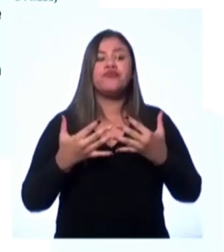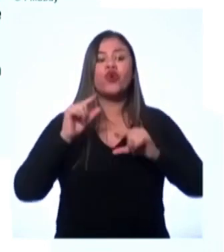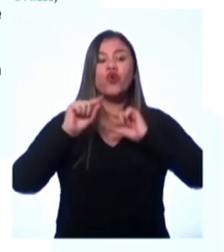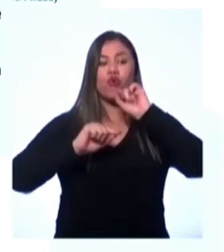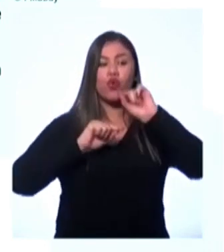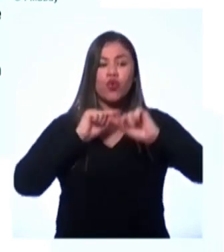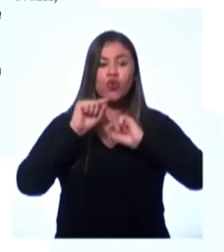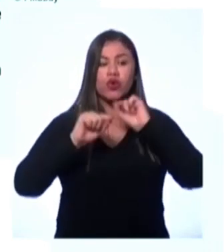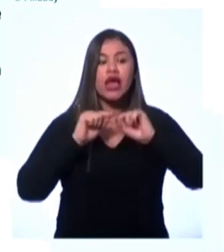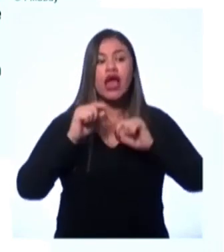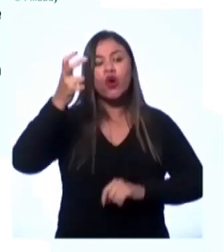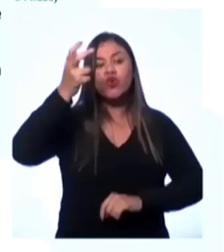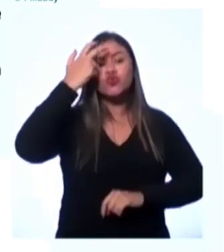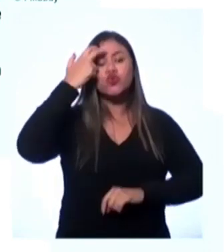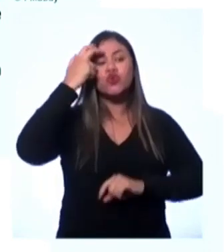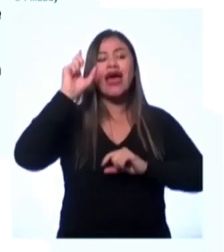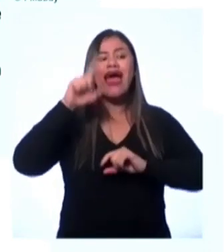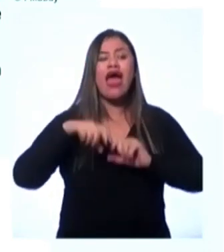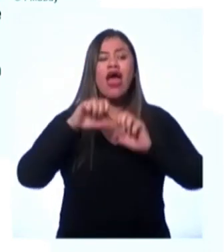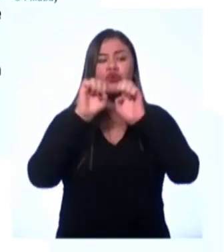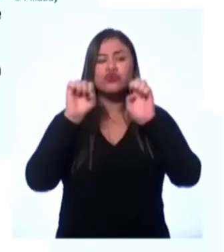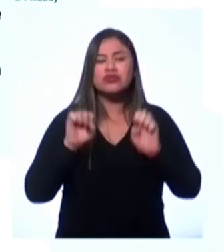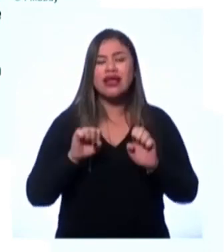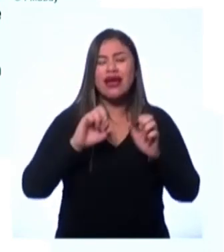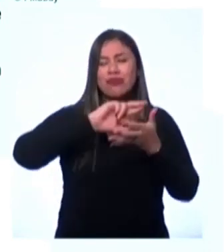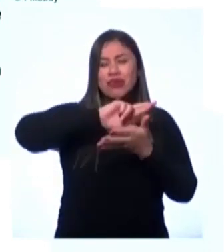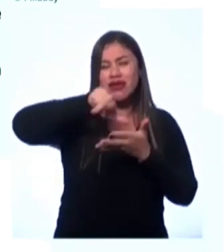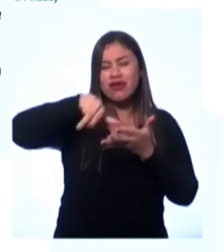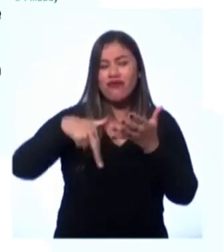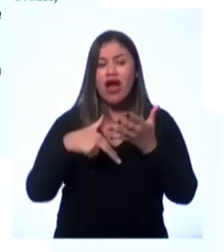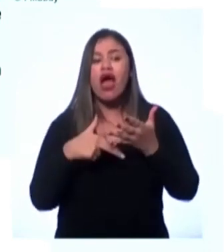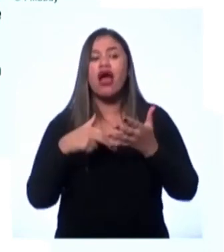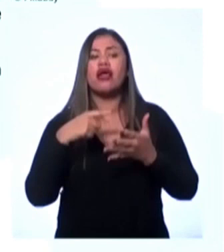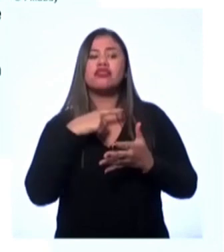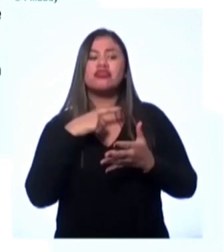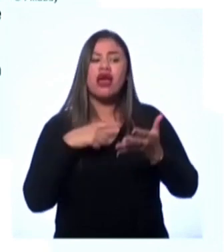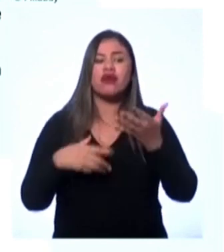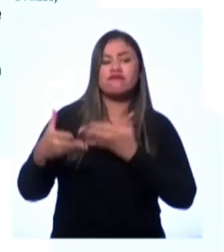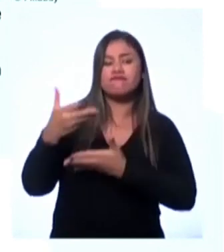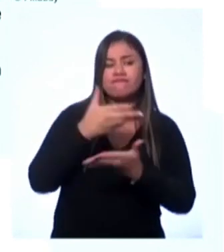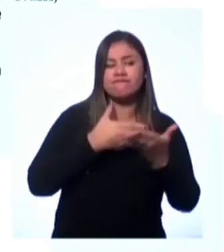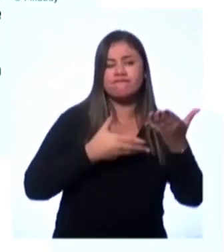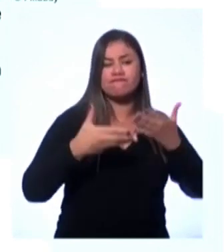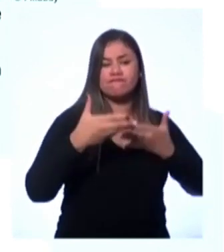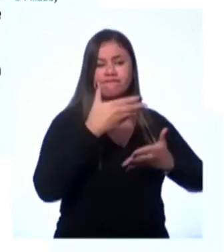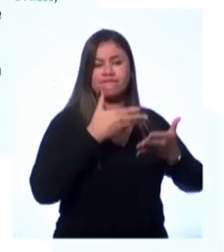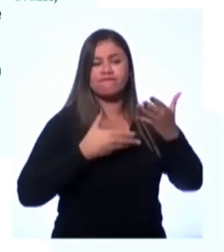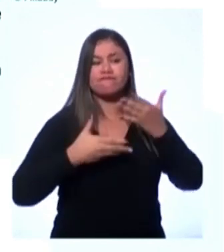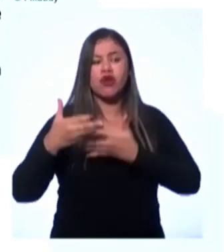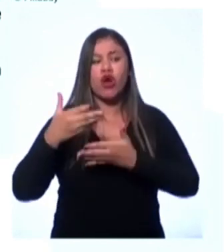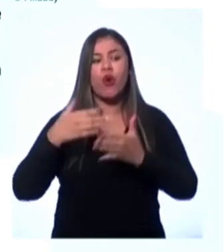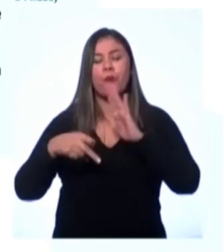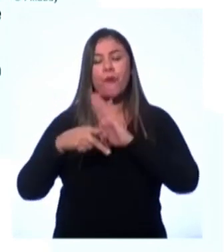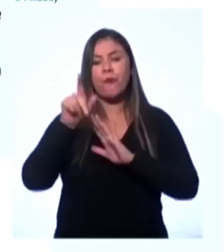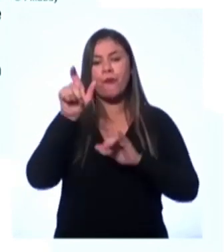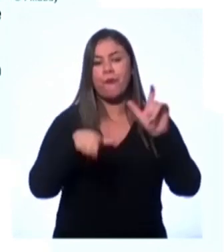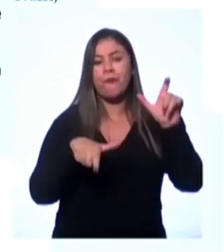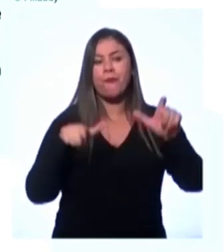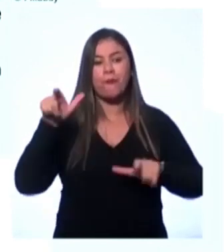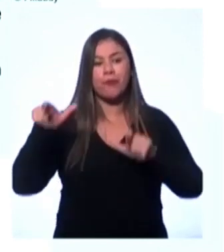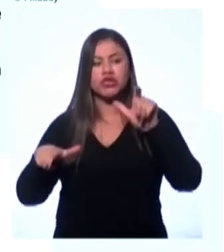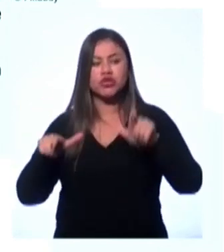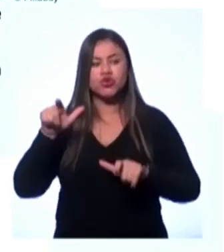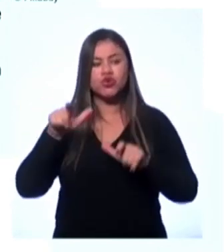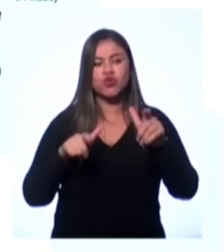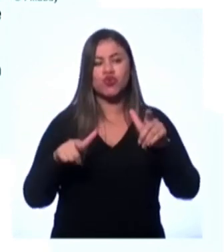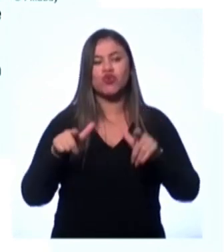humana. Trata-se de um sistema de símbolos que interage com os sistemas simbólicos de cada indivíduo, numa